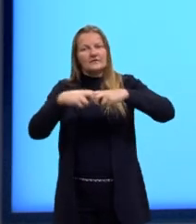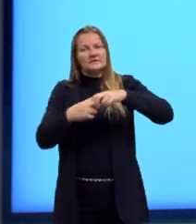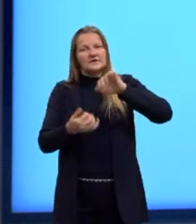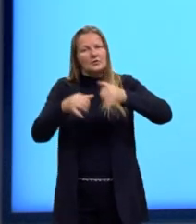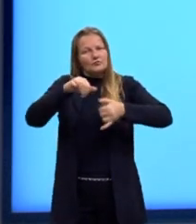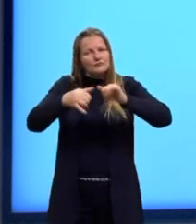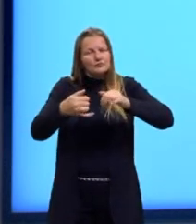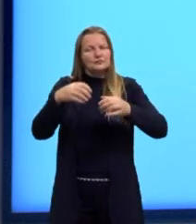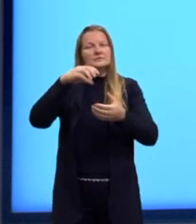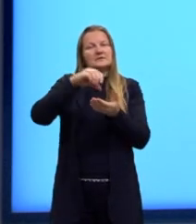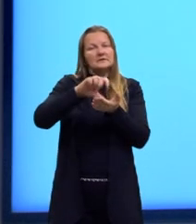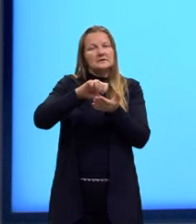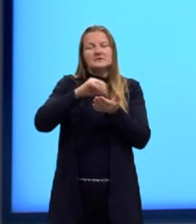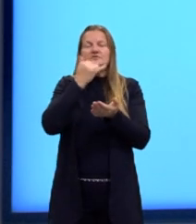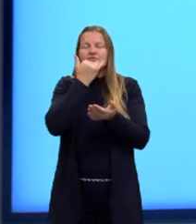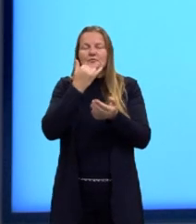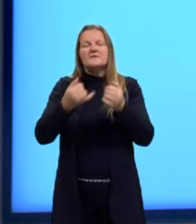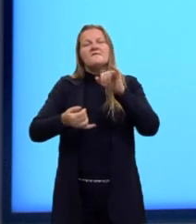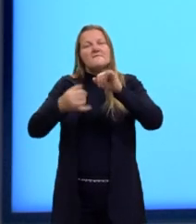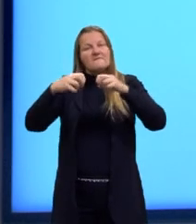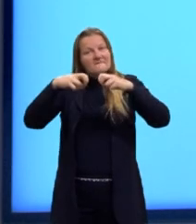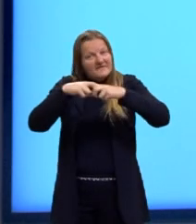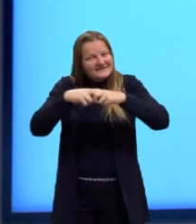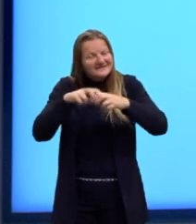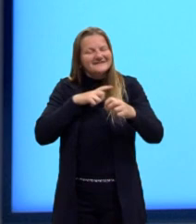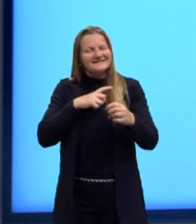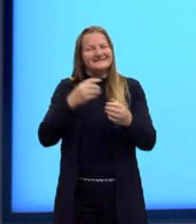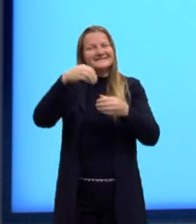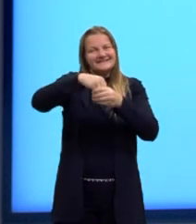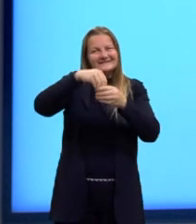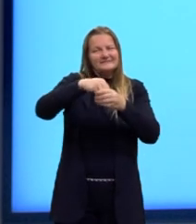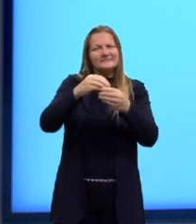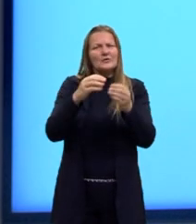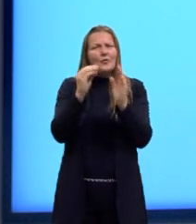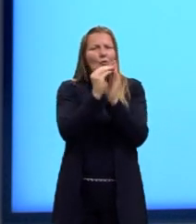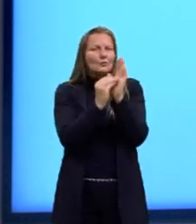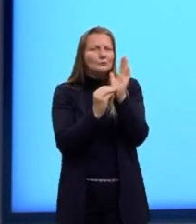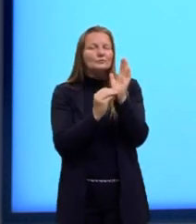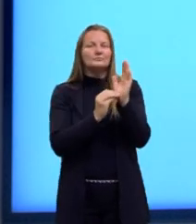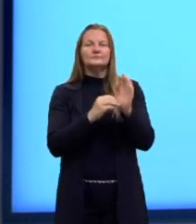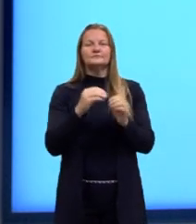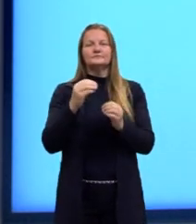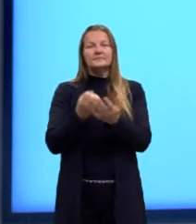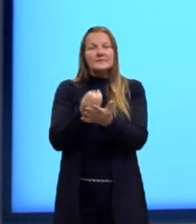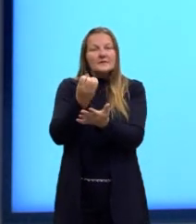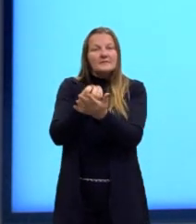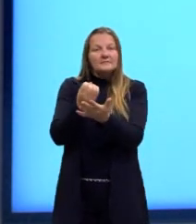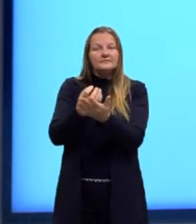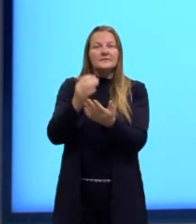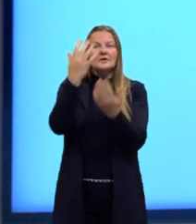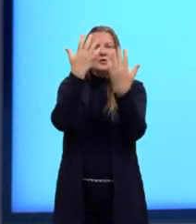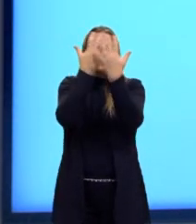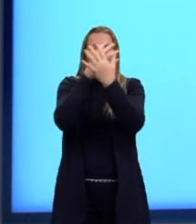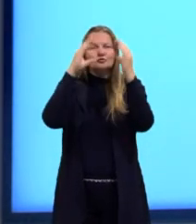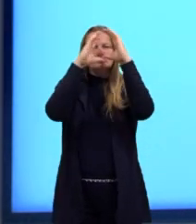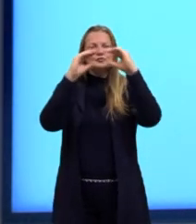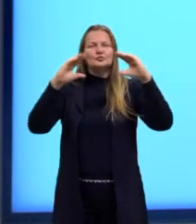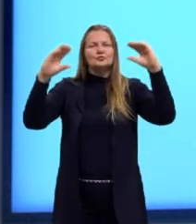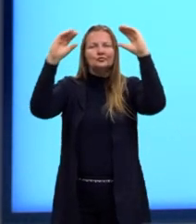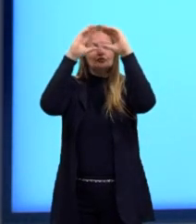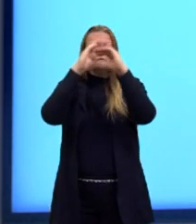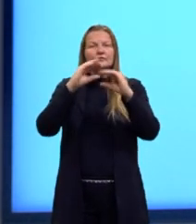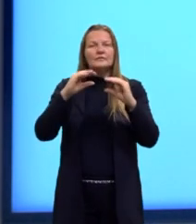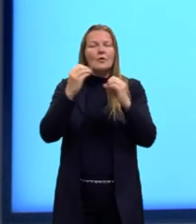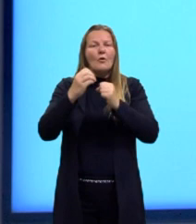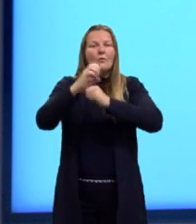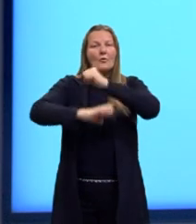tá? E a gente chama, né? Essa região ao redor do núcleo de nuvem eletrônica, que é onde, então, são as possibilidades desse